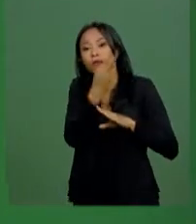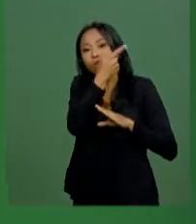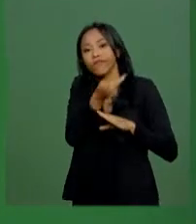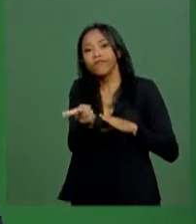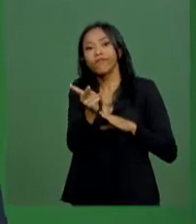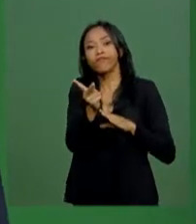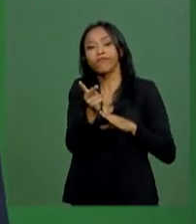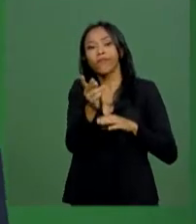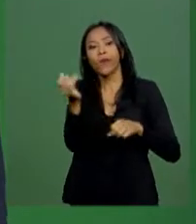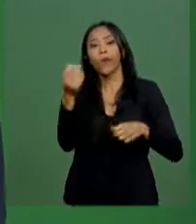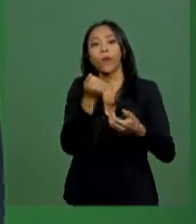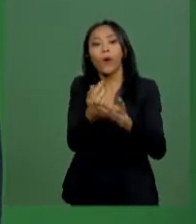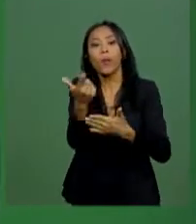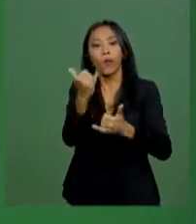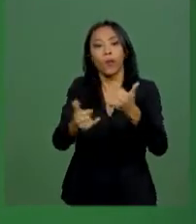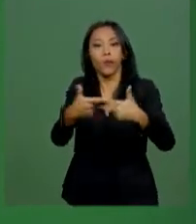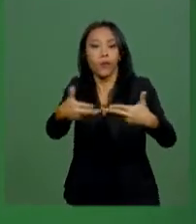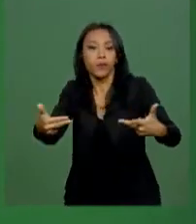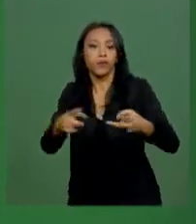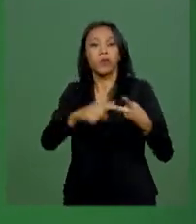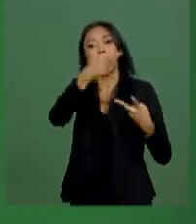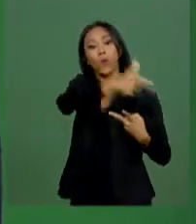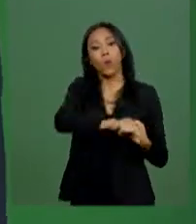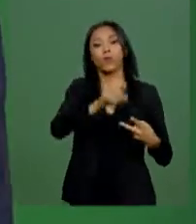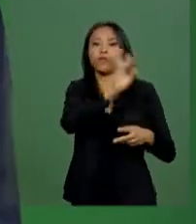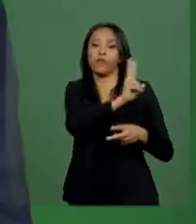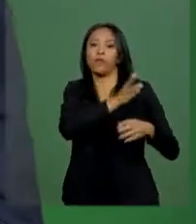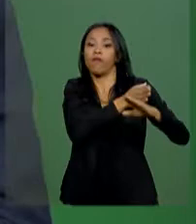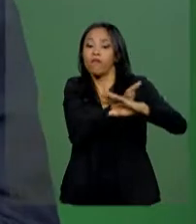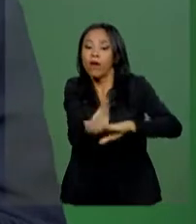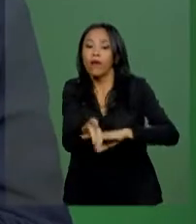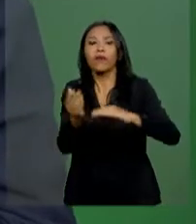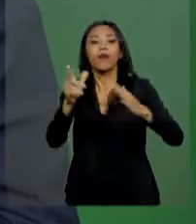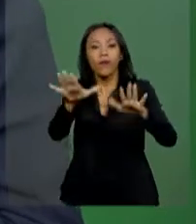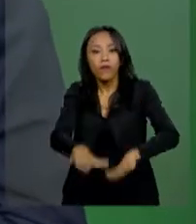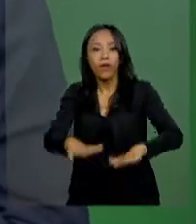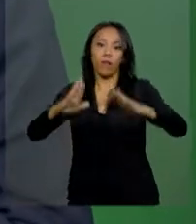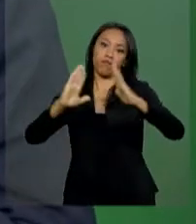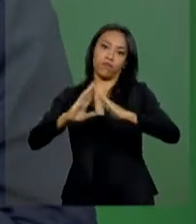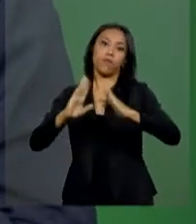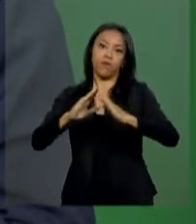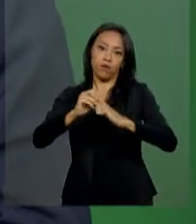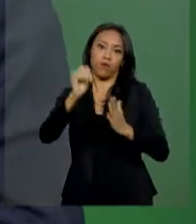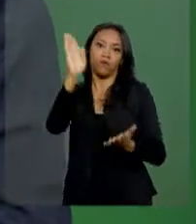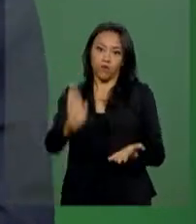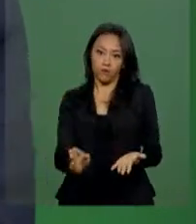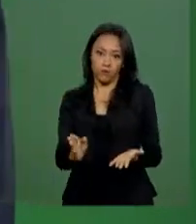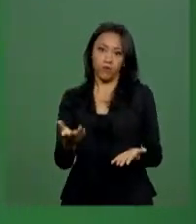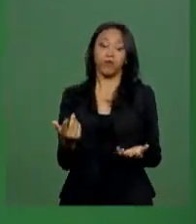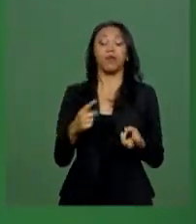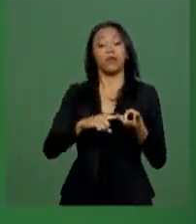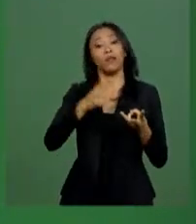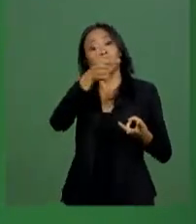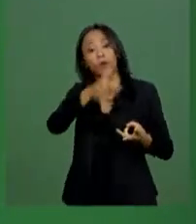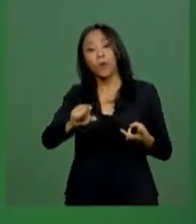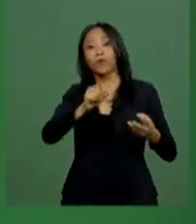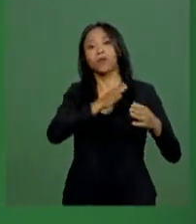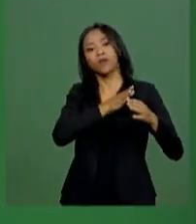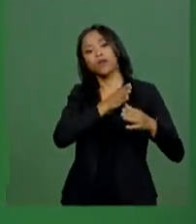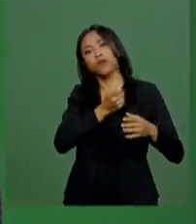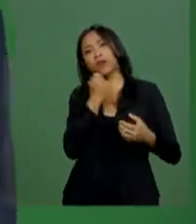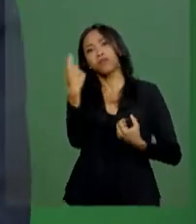para comprar alguma coisa. Há um imigrante que vai a Roraima para vir morar no Brasil, para ir migrar para o Brasil. Há um imigrante que vai